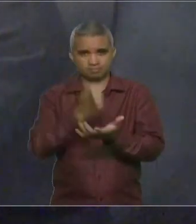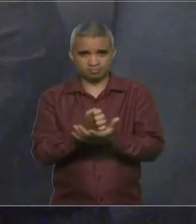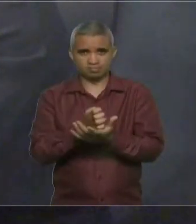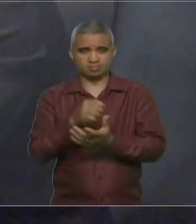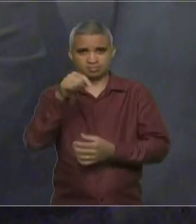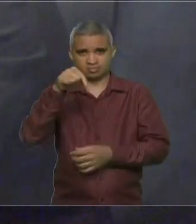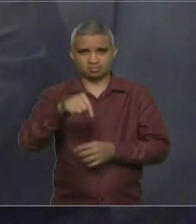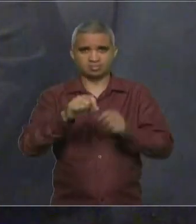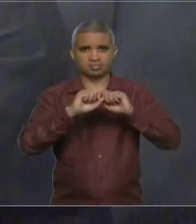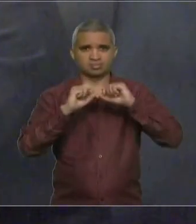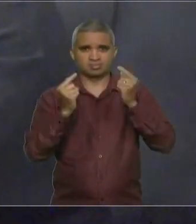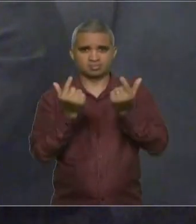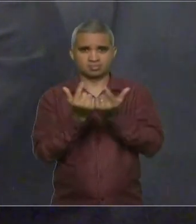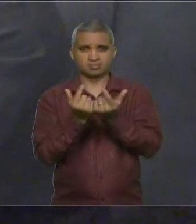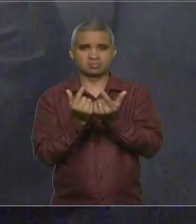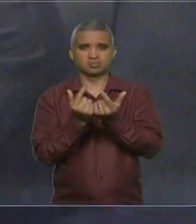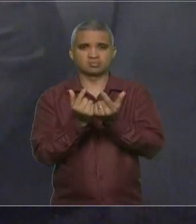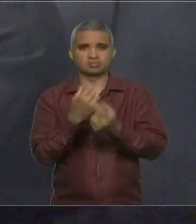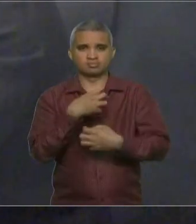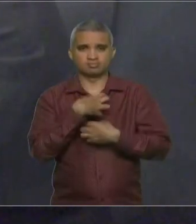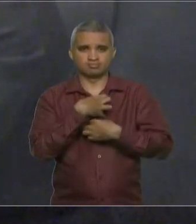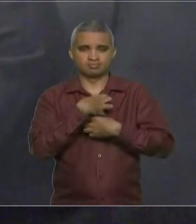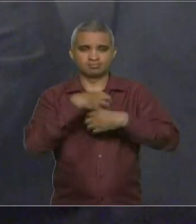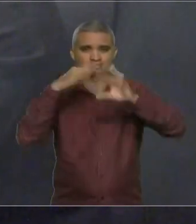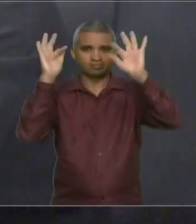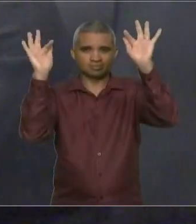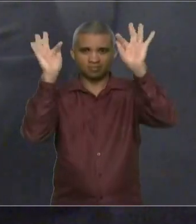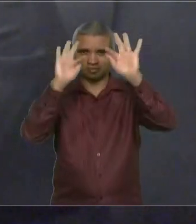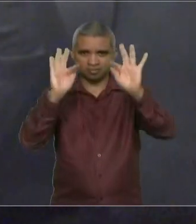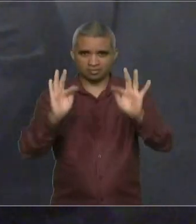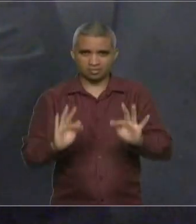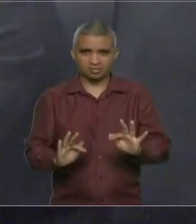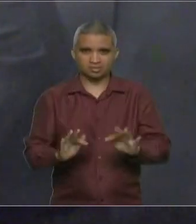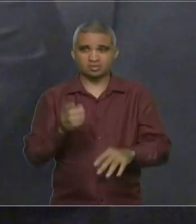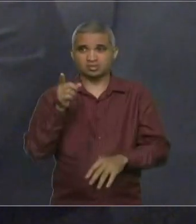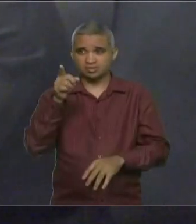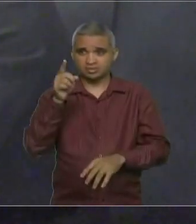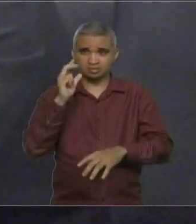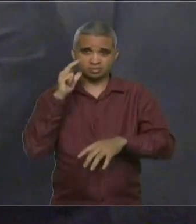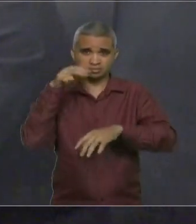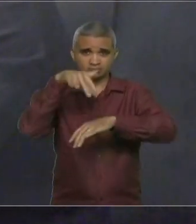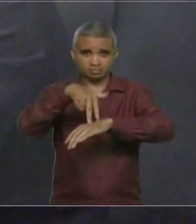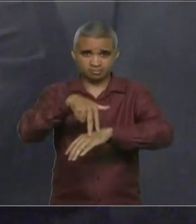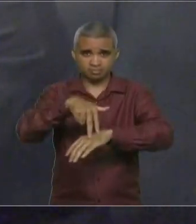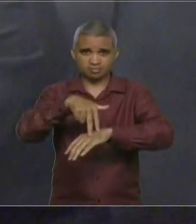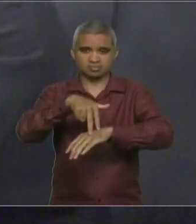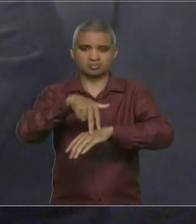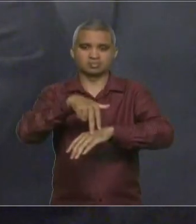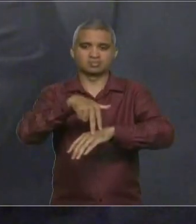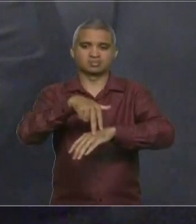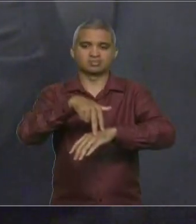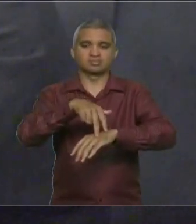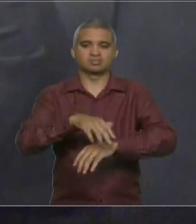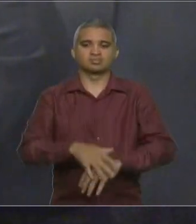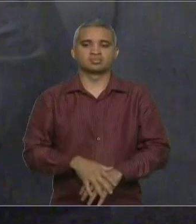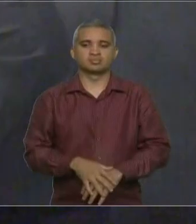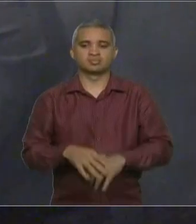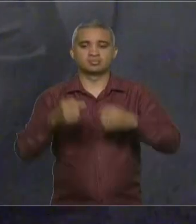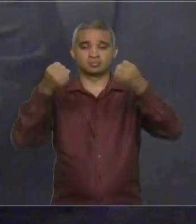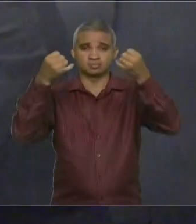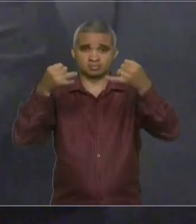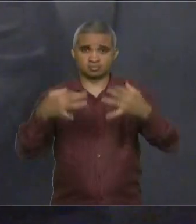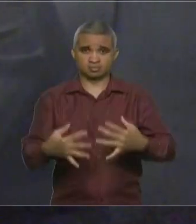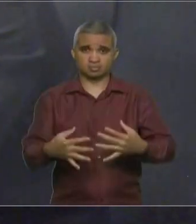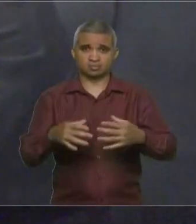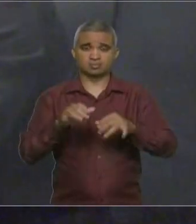quando Vossa Excelência vem sempre à tribuna desta Casa colocar a Palavra de